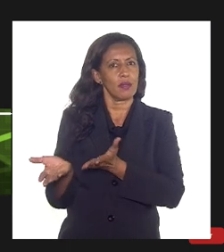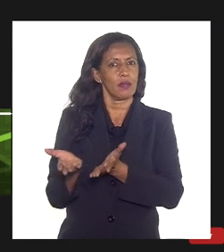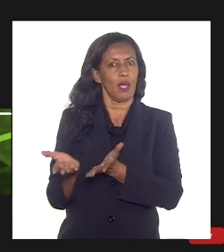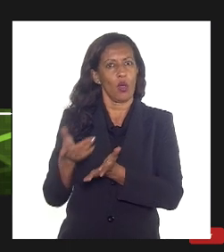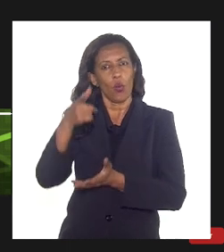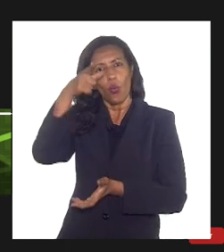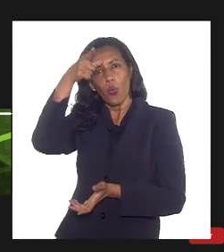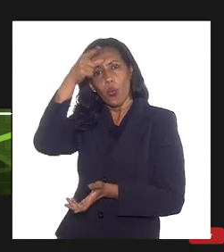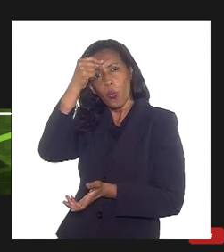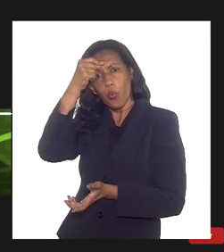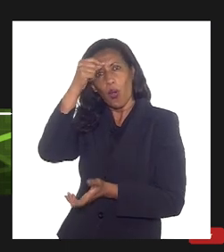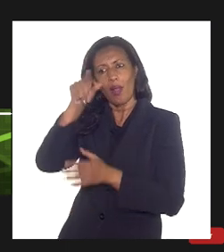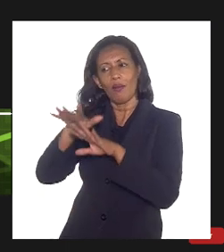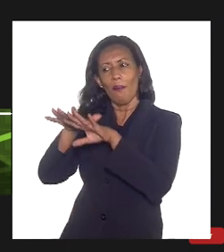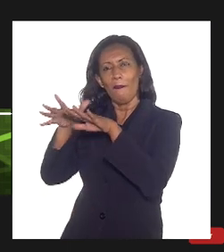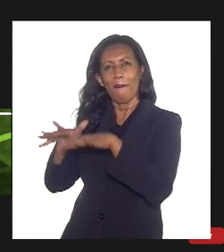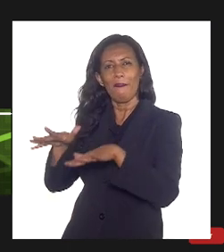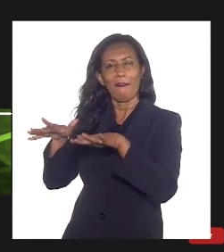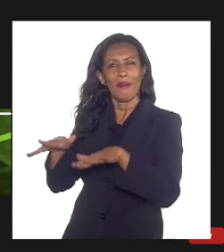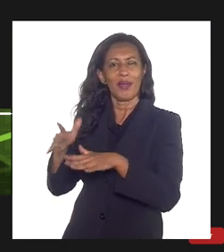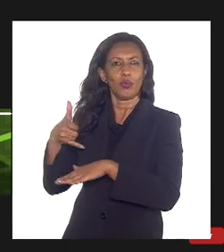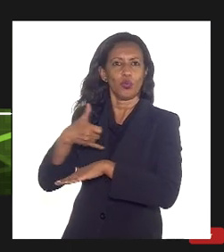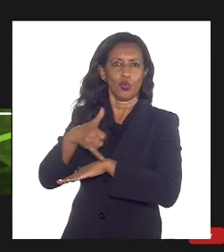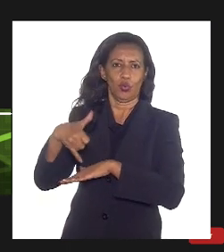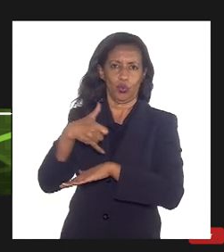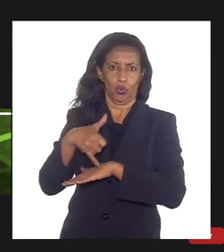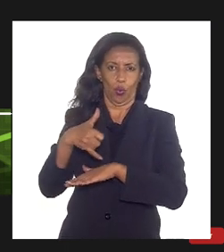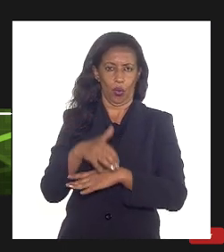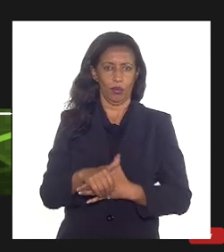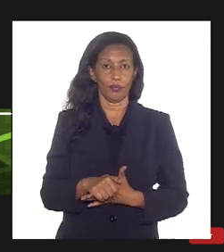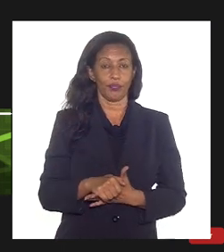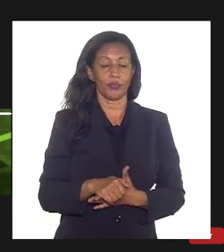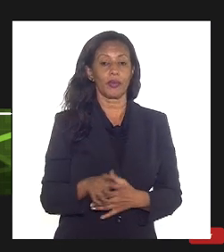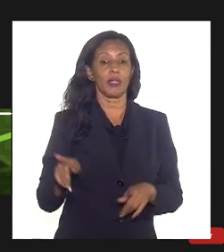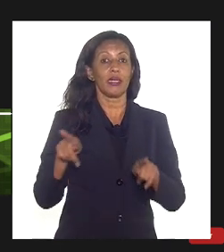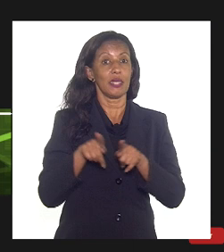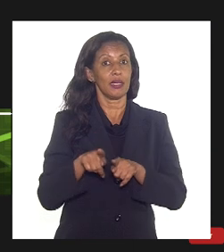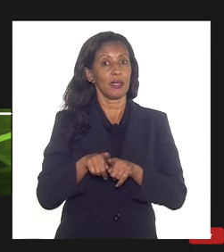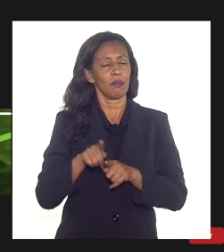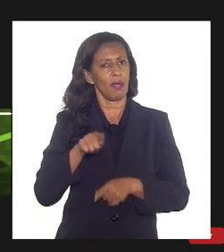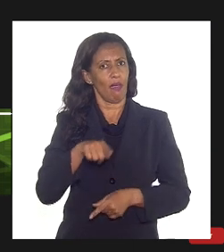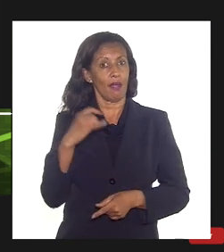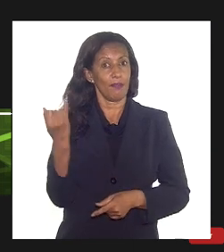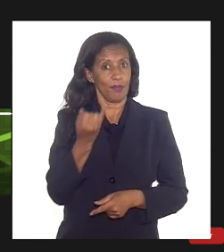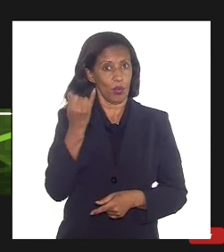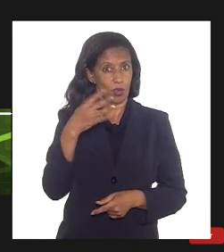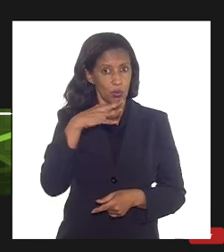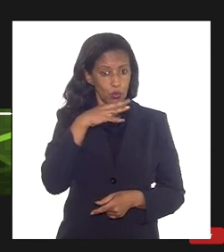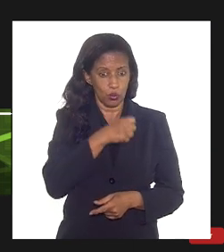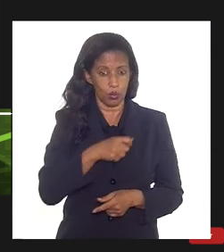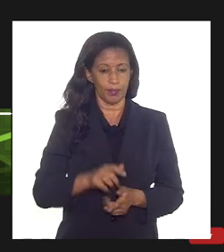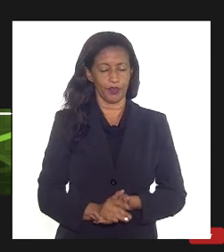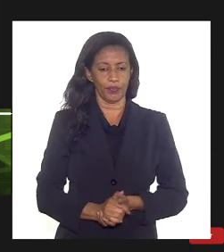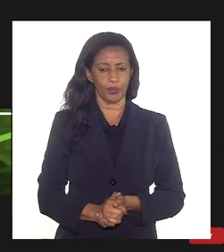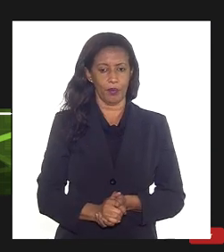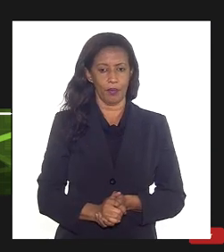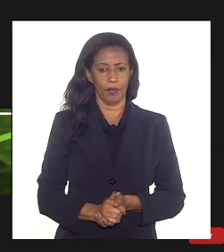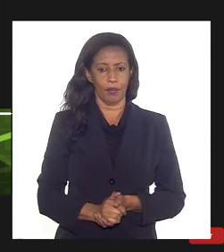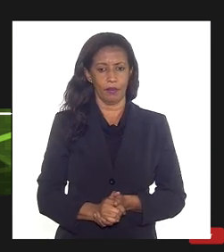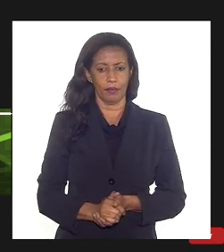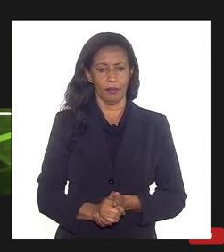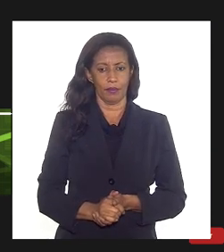alívio marítimo de óleo e se dá também é importante notar isso sob a forma de